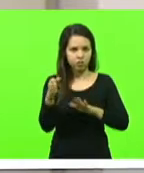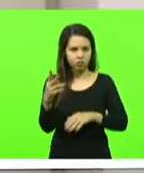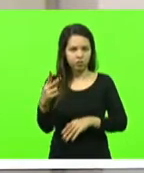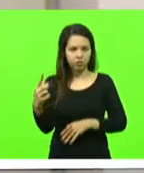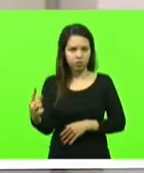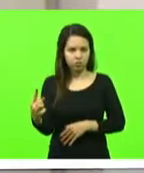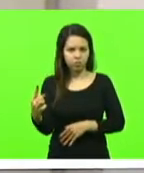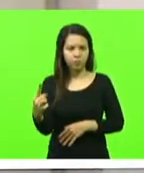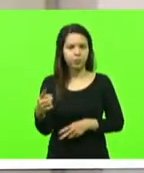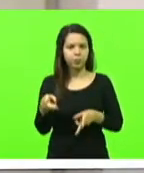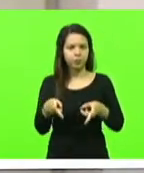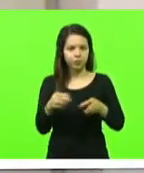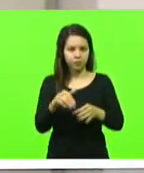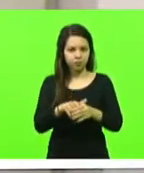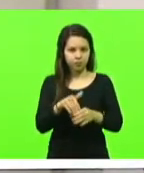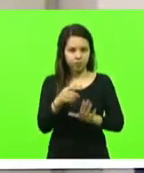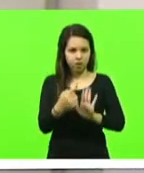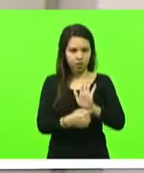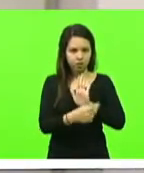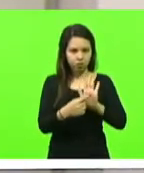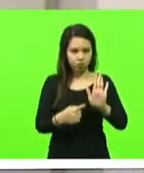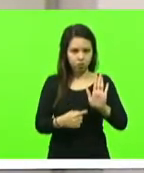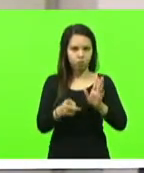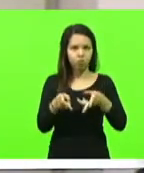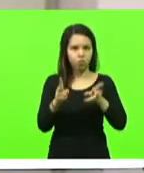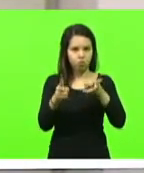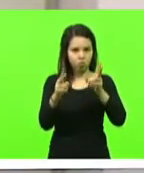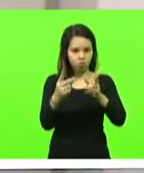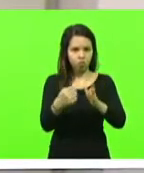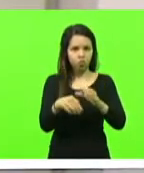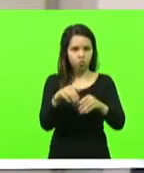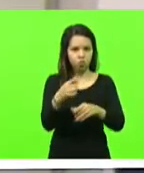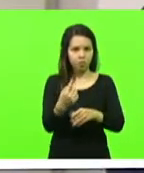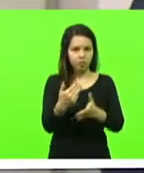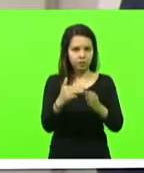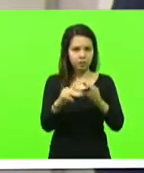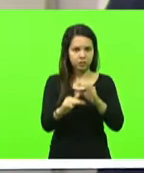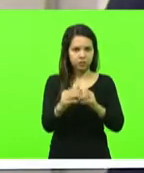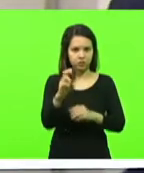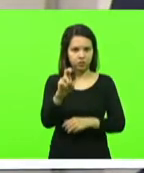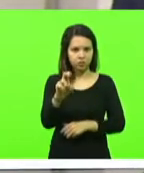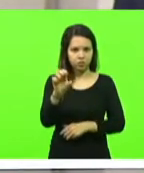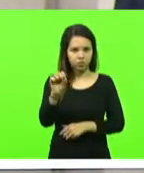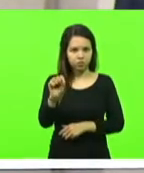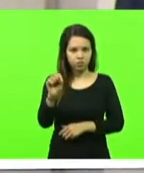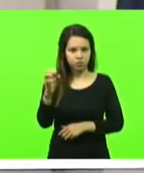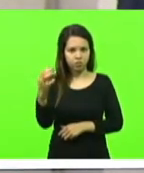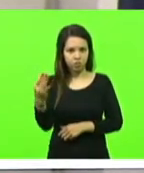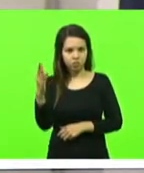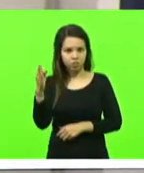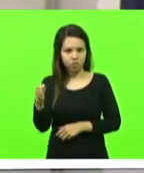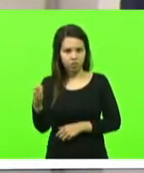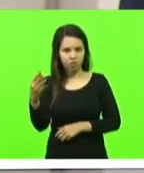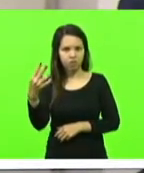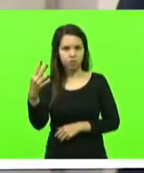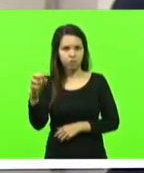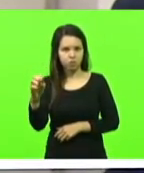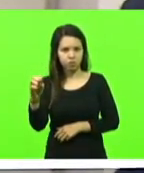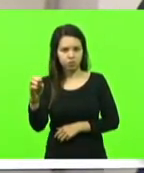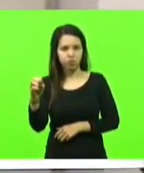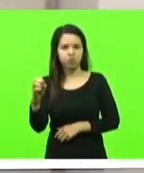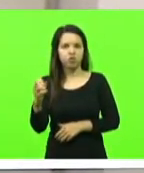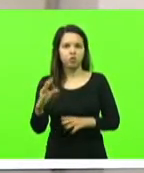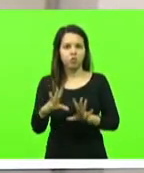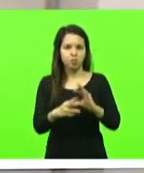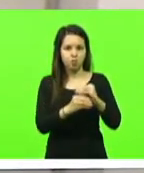Foi mantido o veto em turno único encaminhado pela mensagem número 584 barra 2020. Aposto